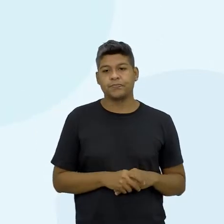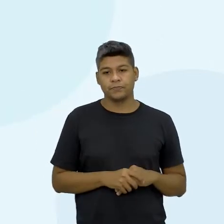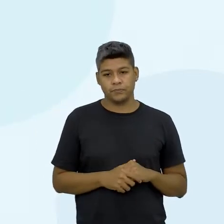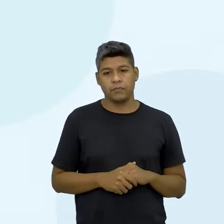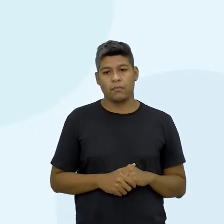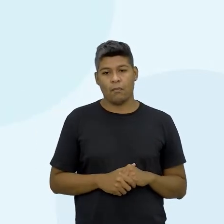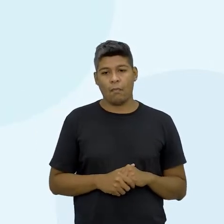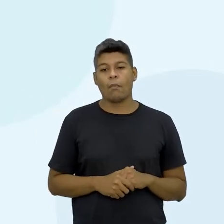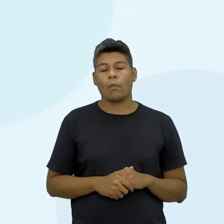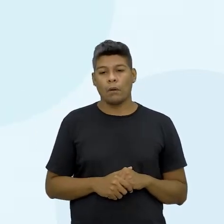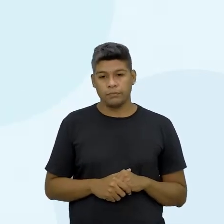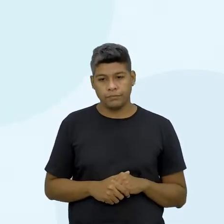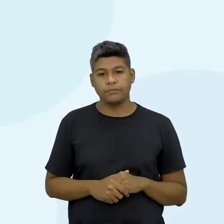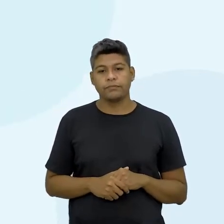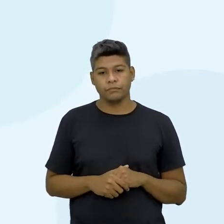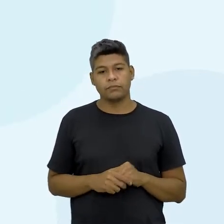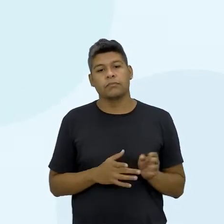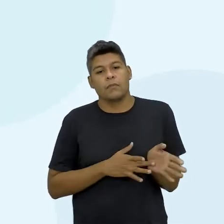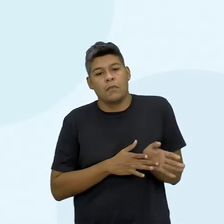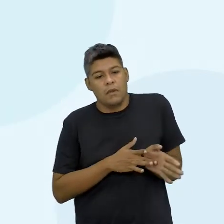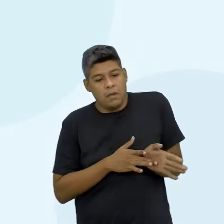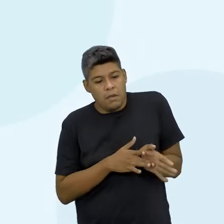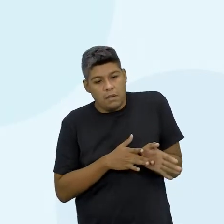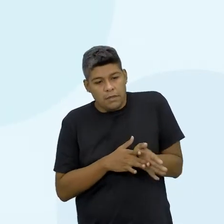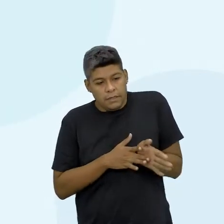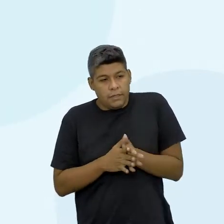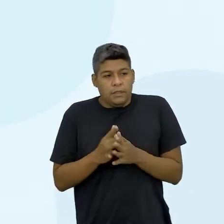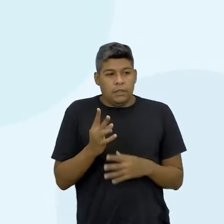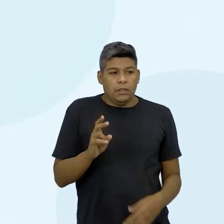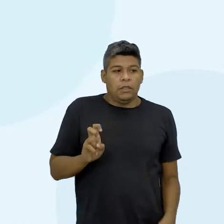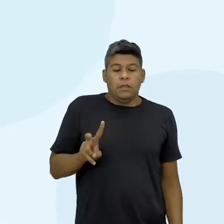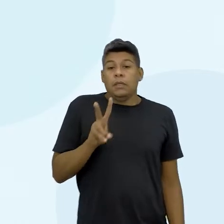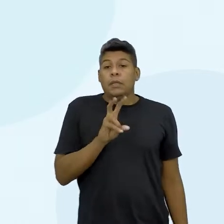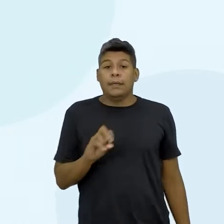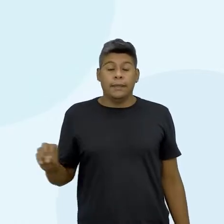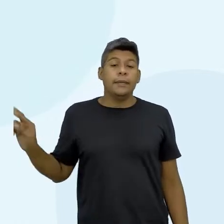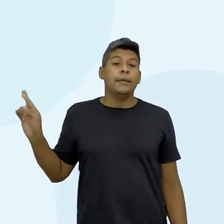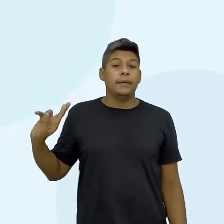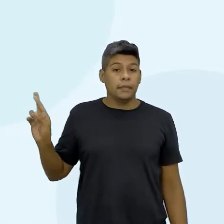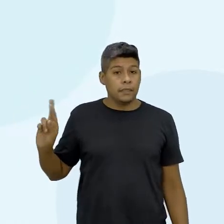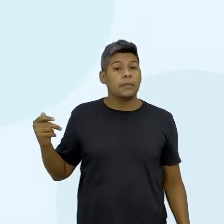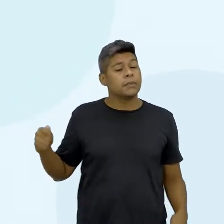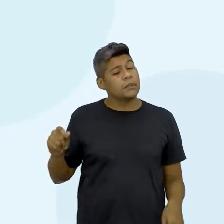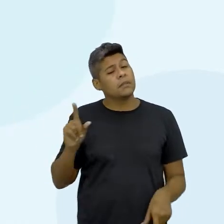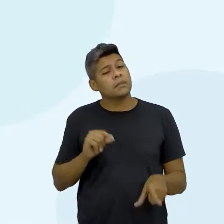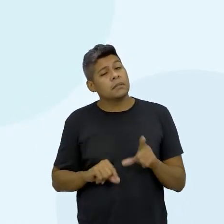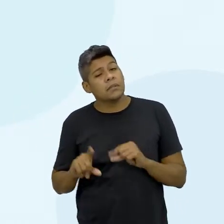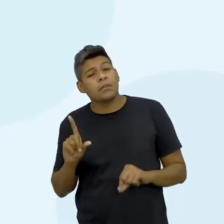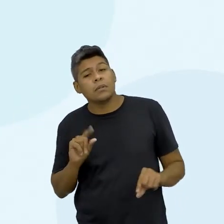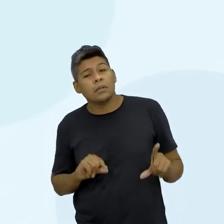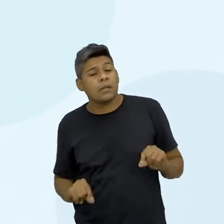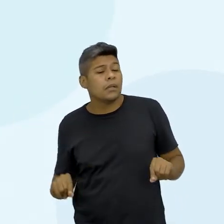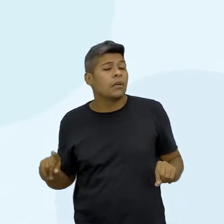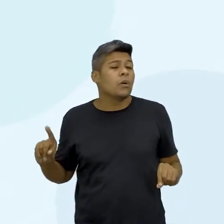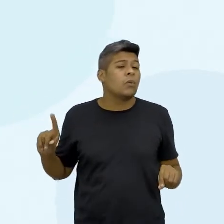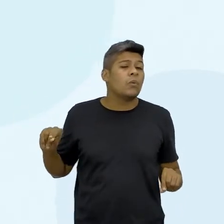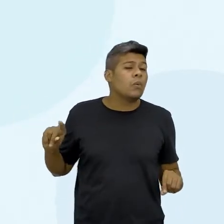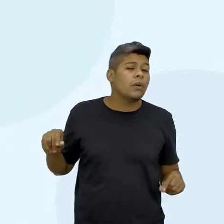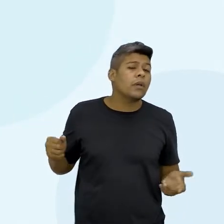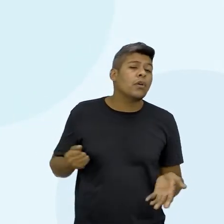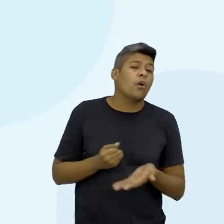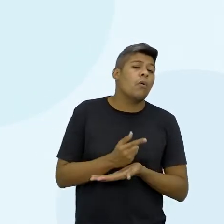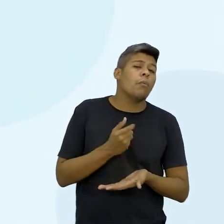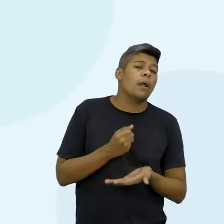fictício, né, claro, com 2.500 reais. E vocês tinham que escolher aí o que vocês comprariam.